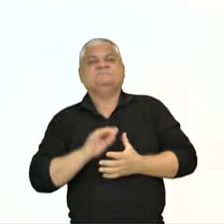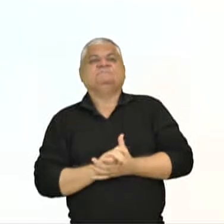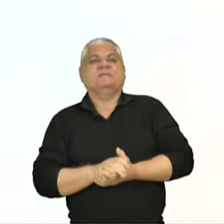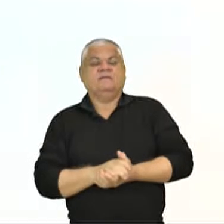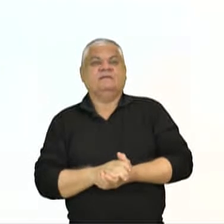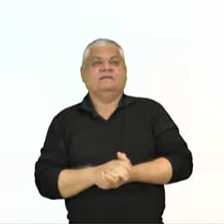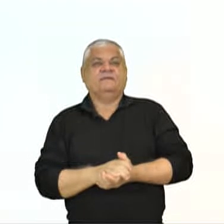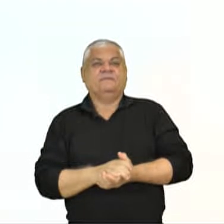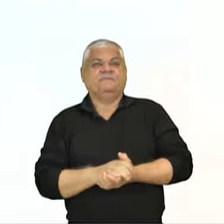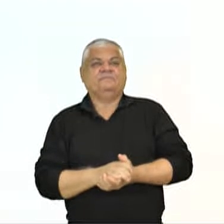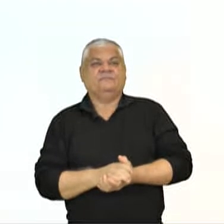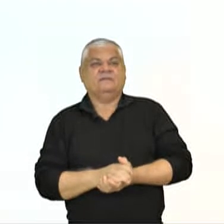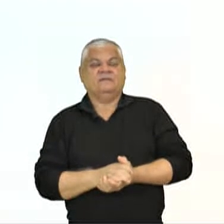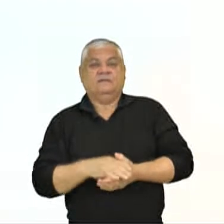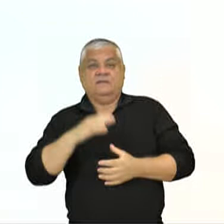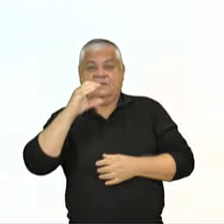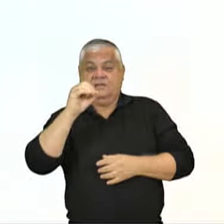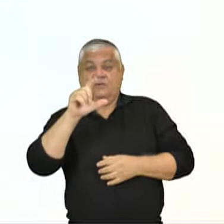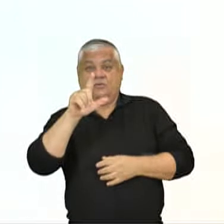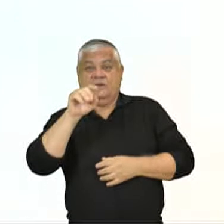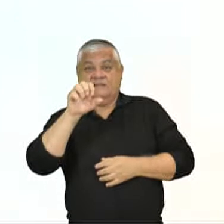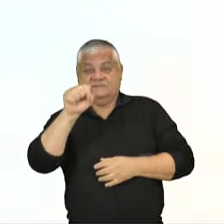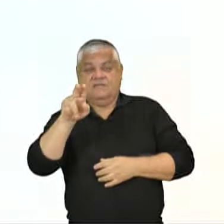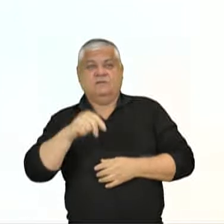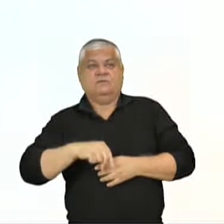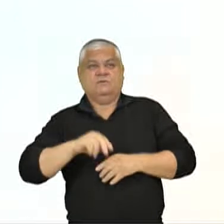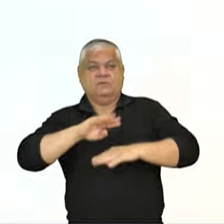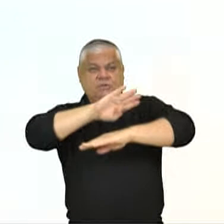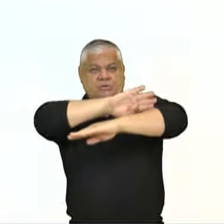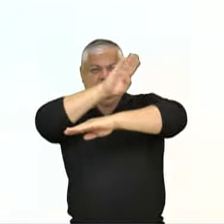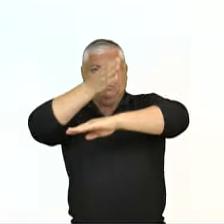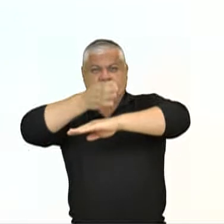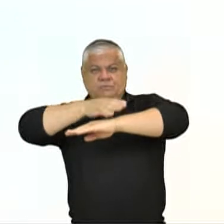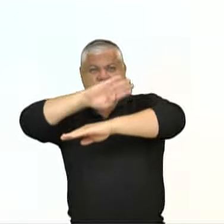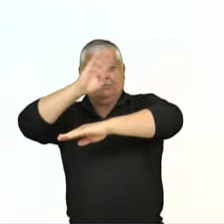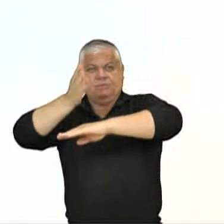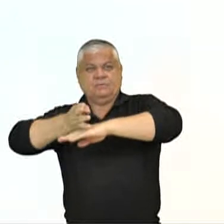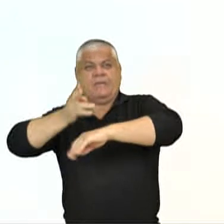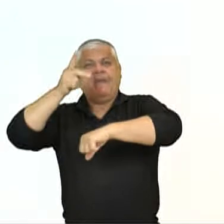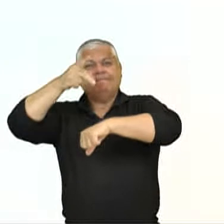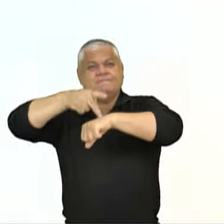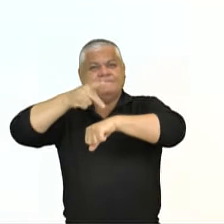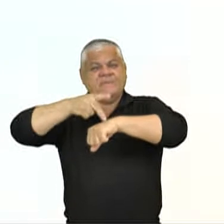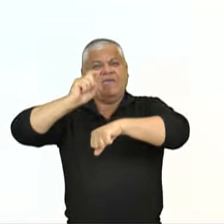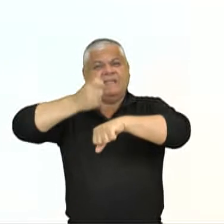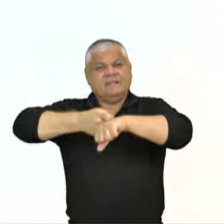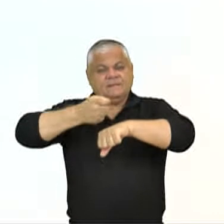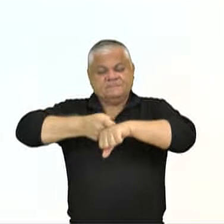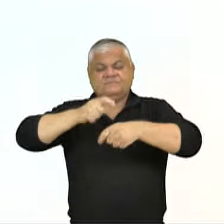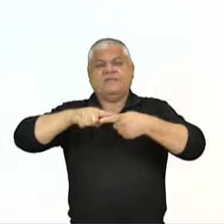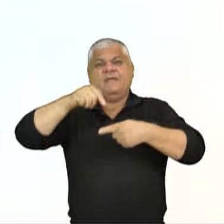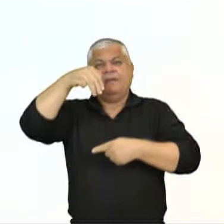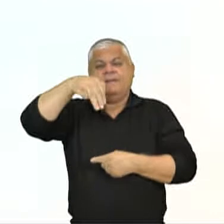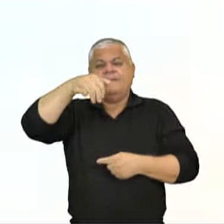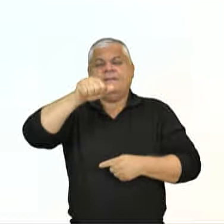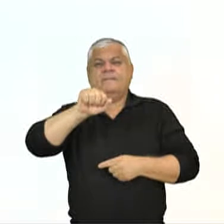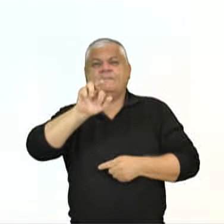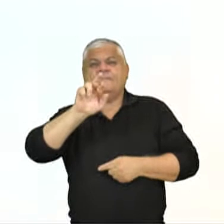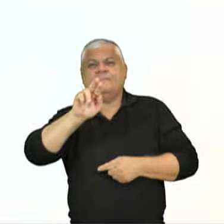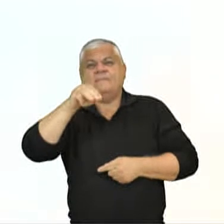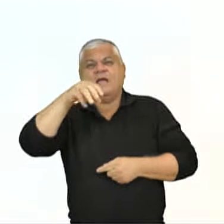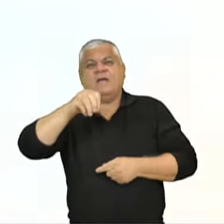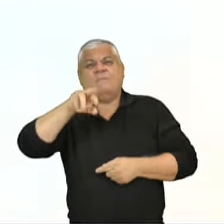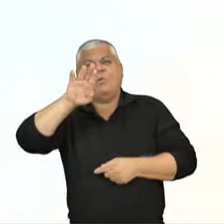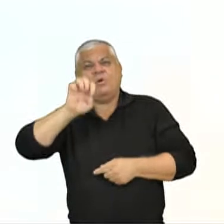E nós temos o Coliseu. feito em pedra travertina, tufo, que é uma pedra calcária, mármore, concreto e 300 toneladas de grampos e